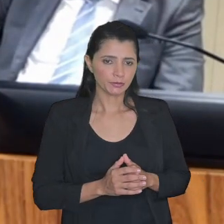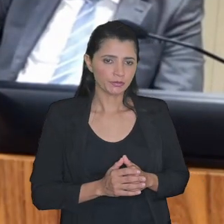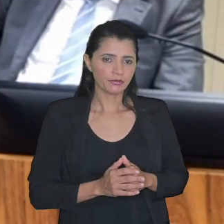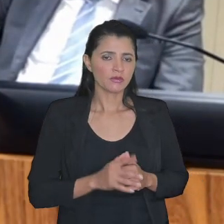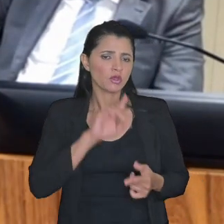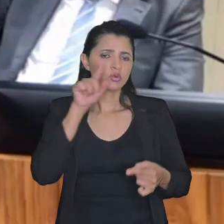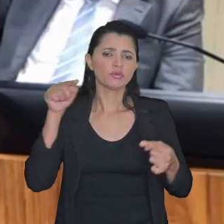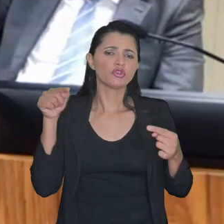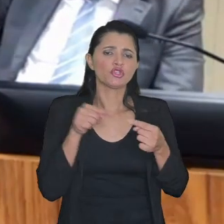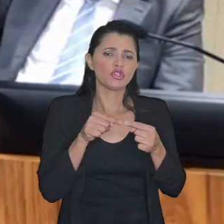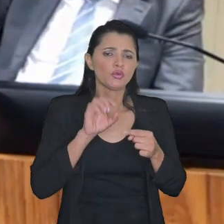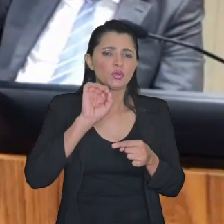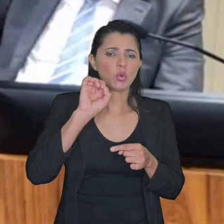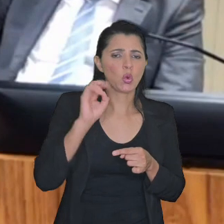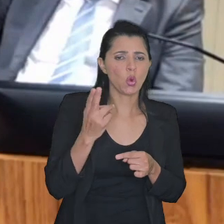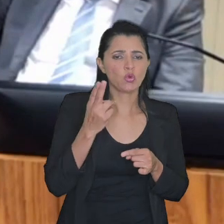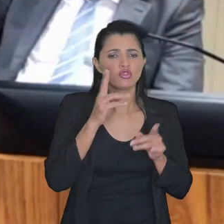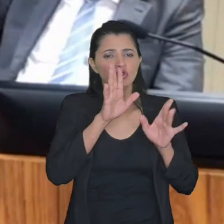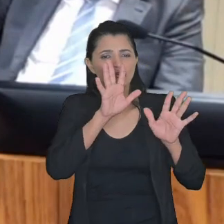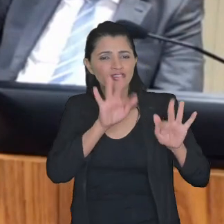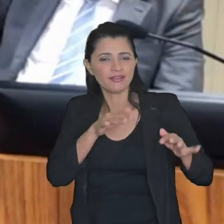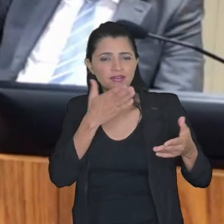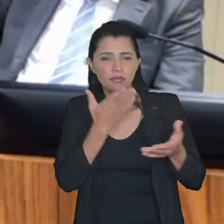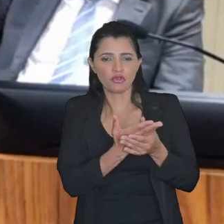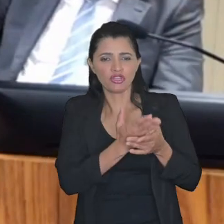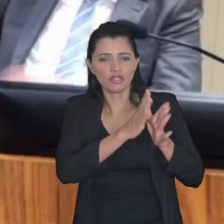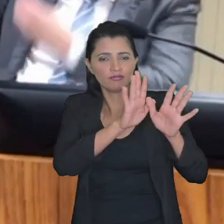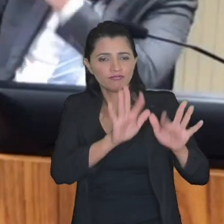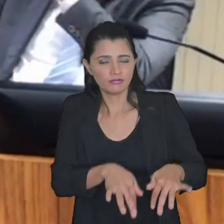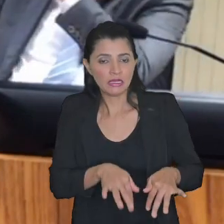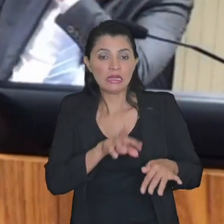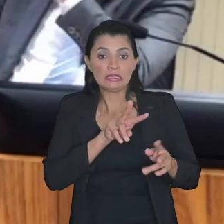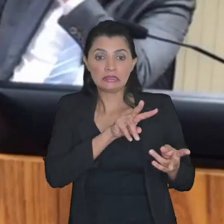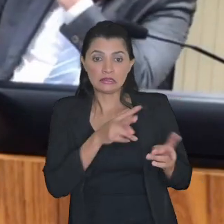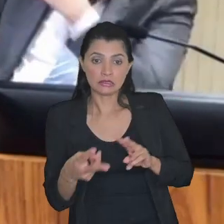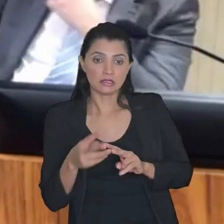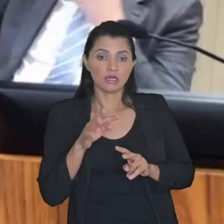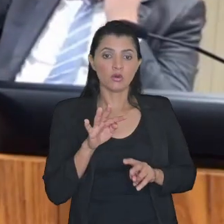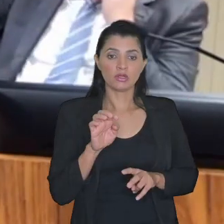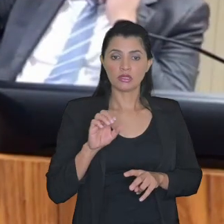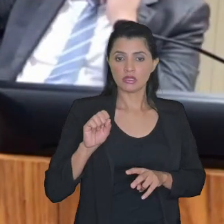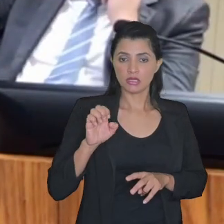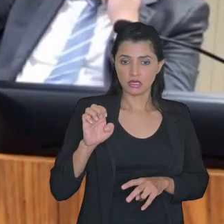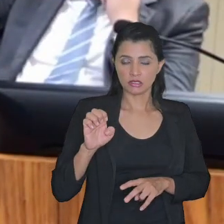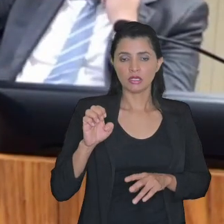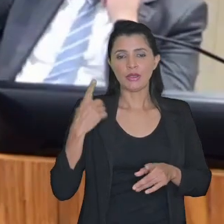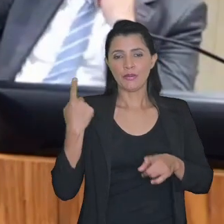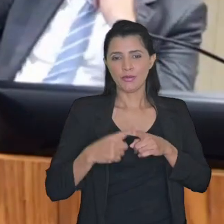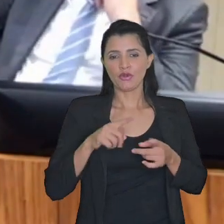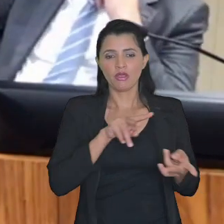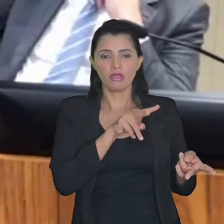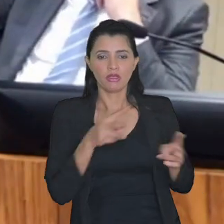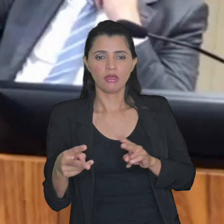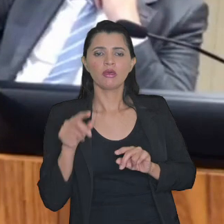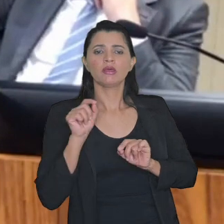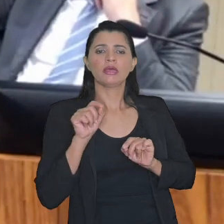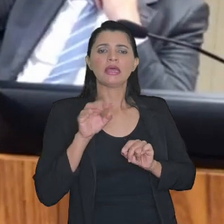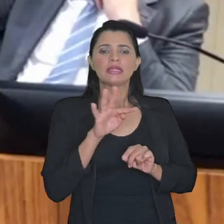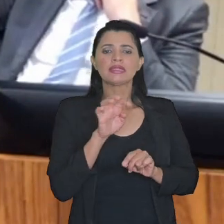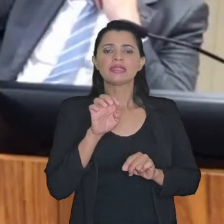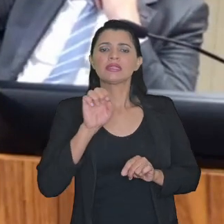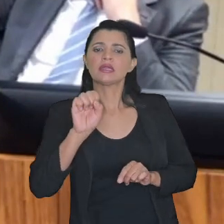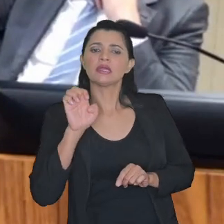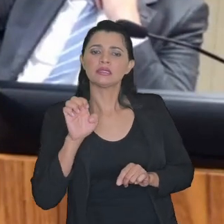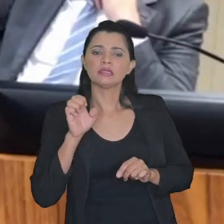intenção ou de pôr fim ao processo se for transação de tese porque vejam quem transaciona a tese